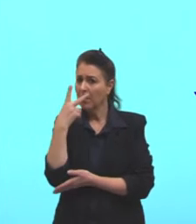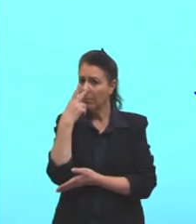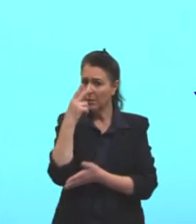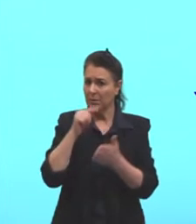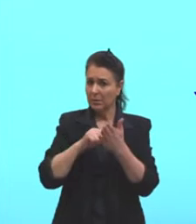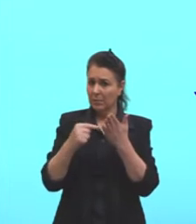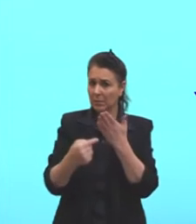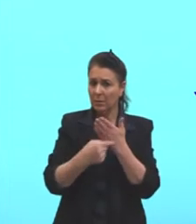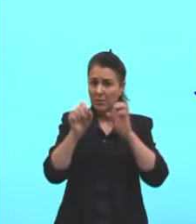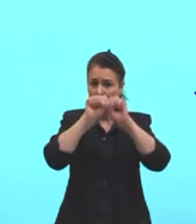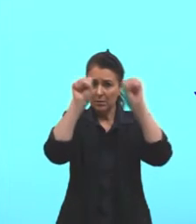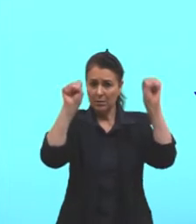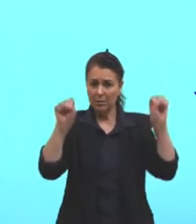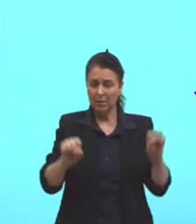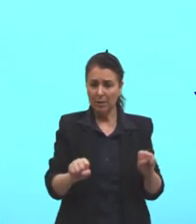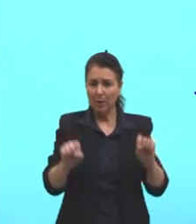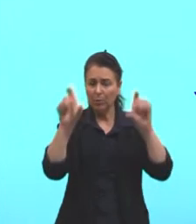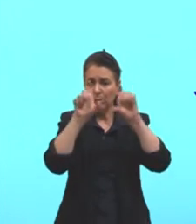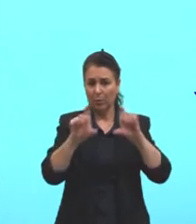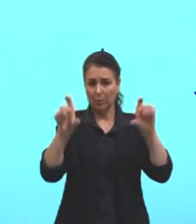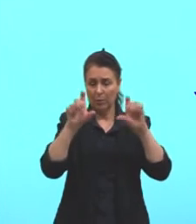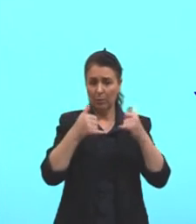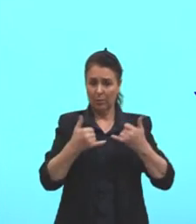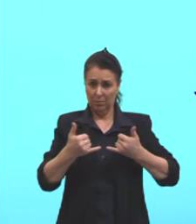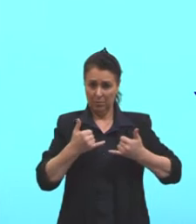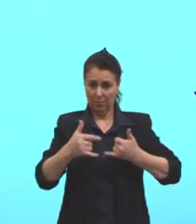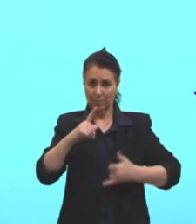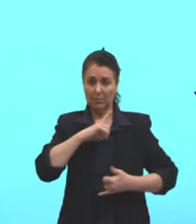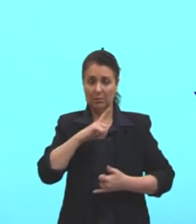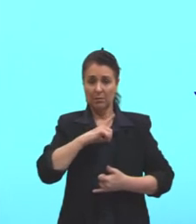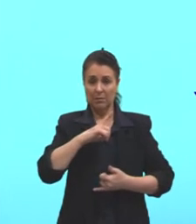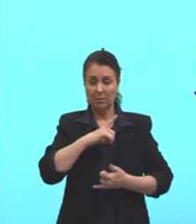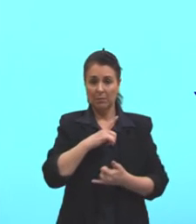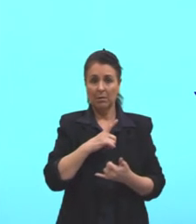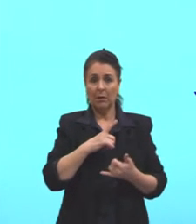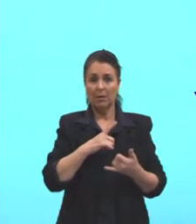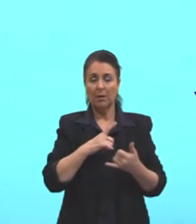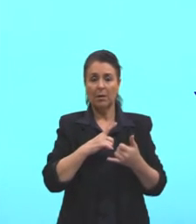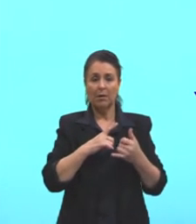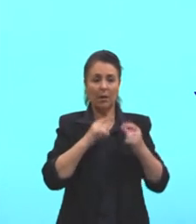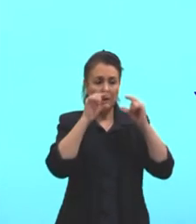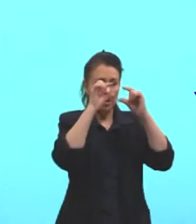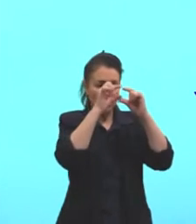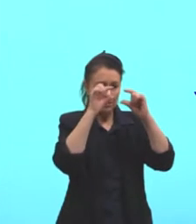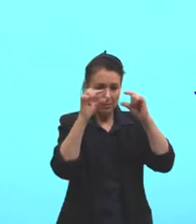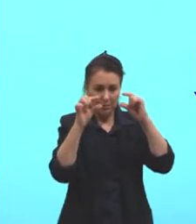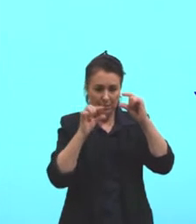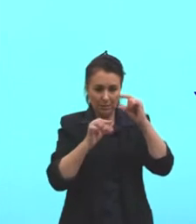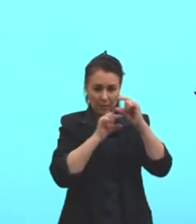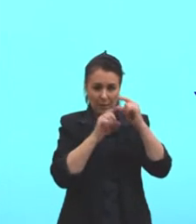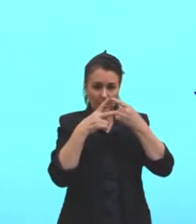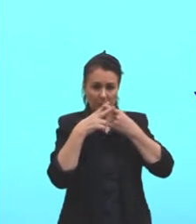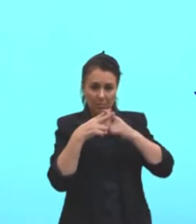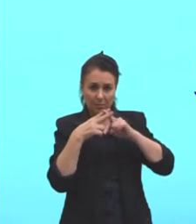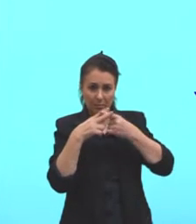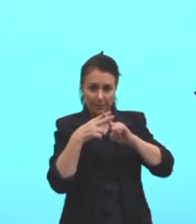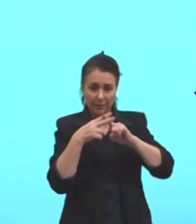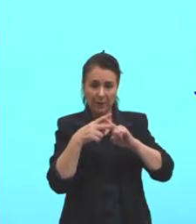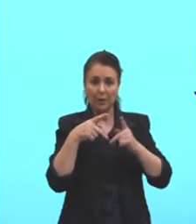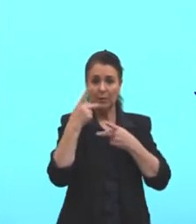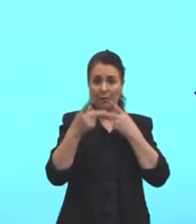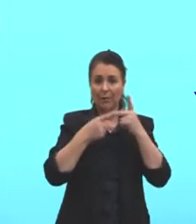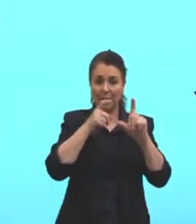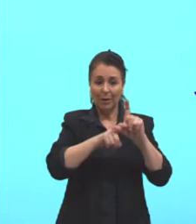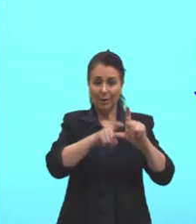em um sistema computacional que a gente tem aí as peças que fazem funcionar. E quando eu falo em